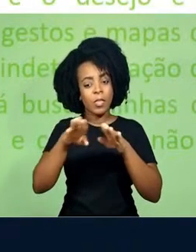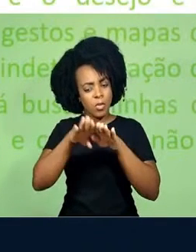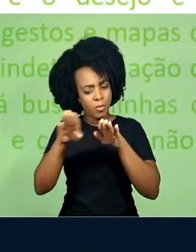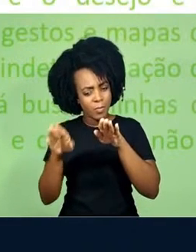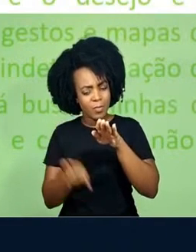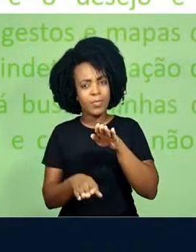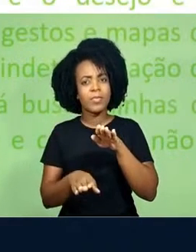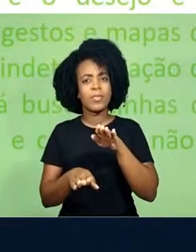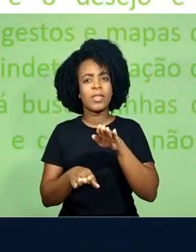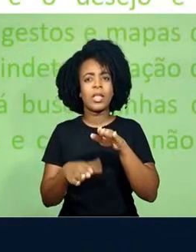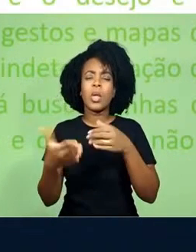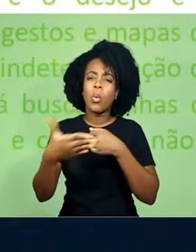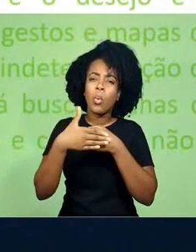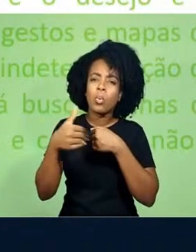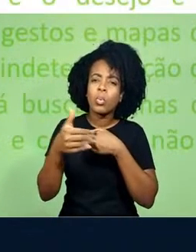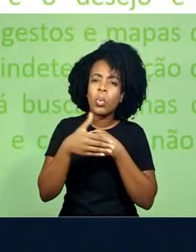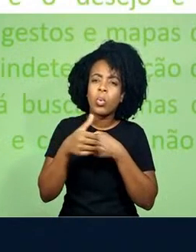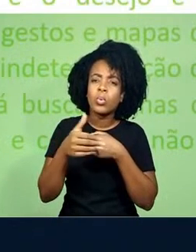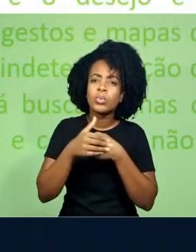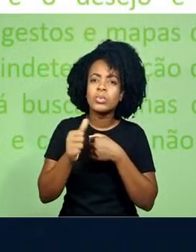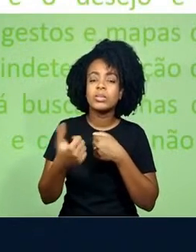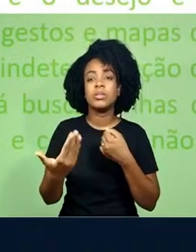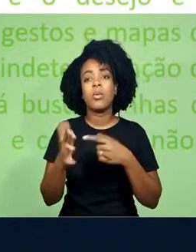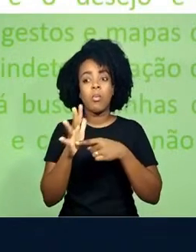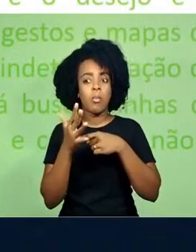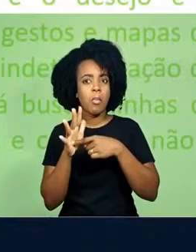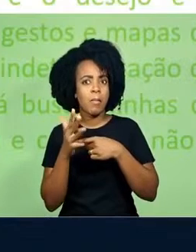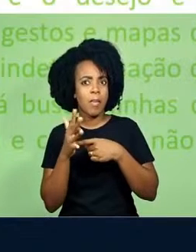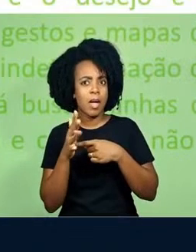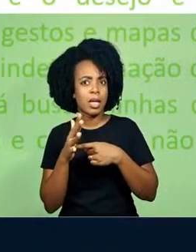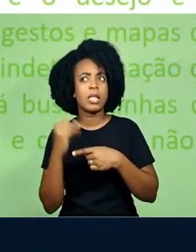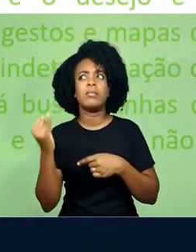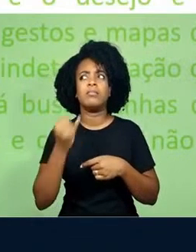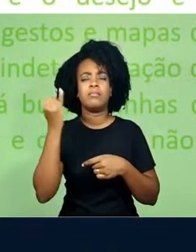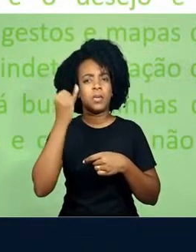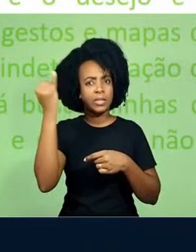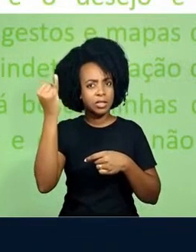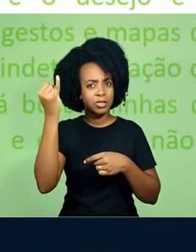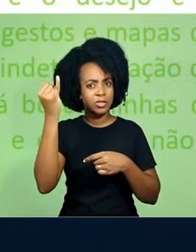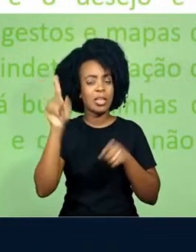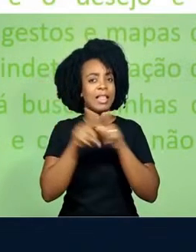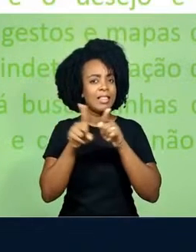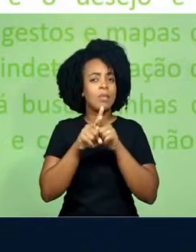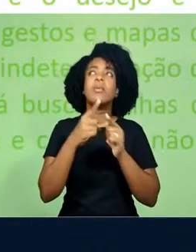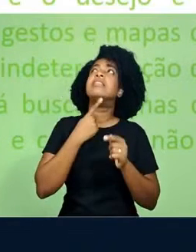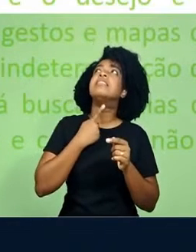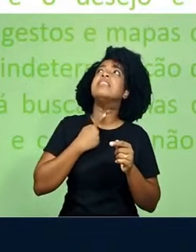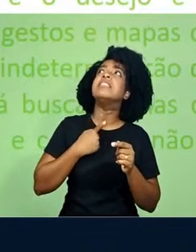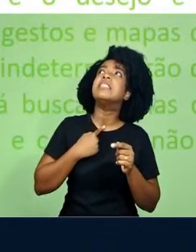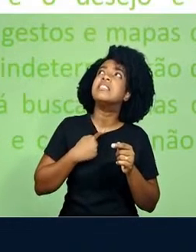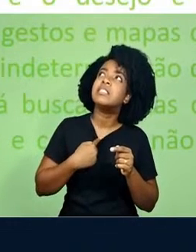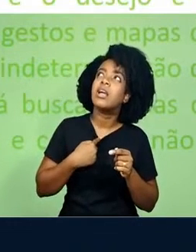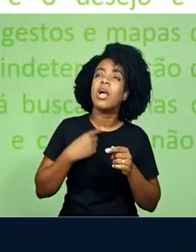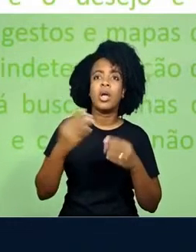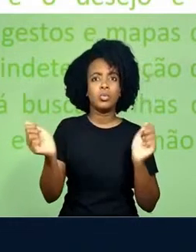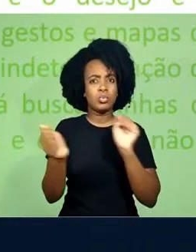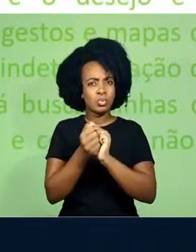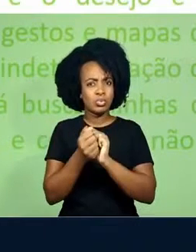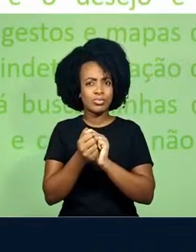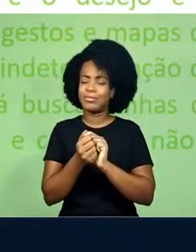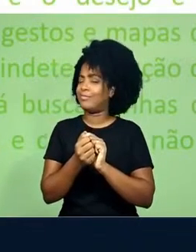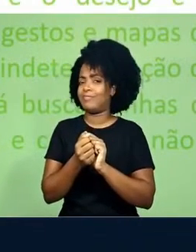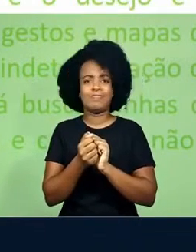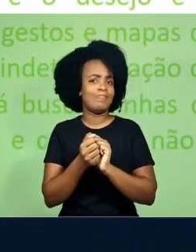dócil, como máquina útil e desejar ao mesmo tempo, são duas coisas impossíveis.